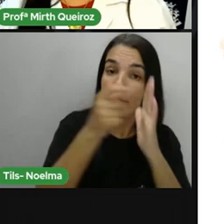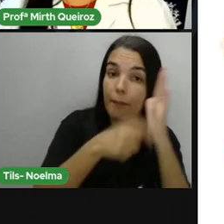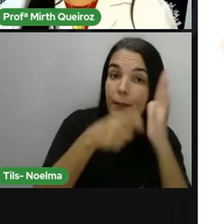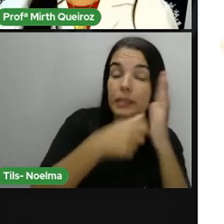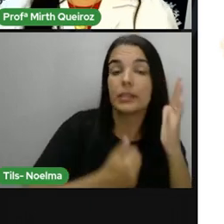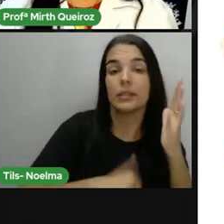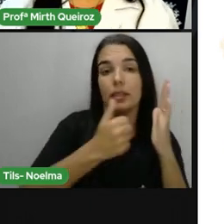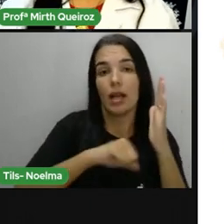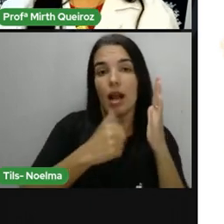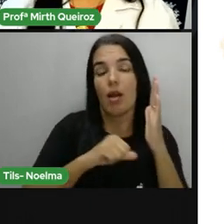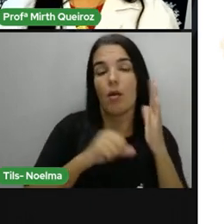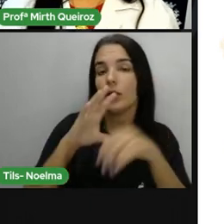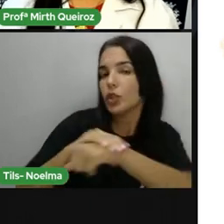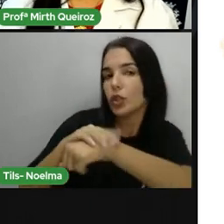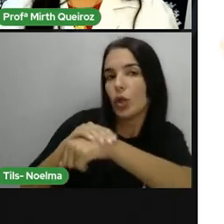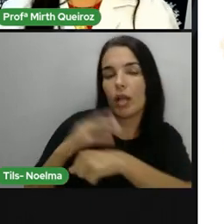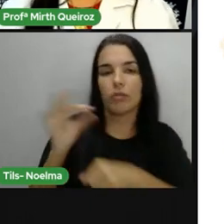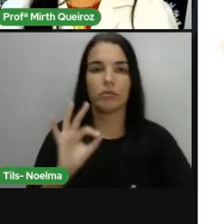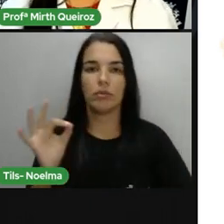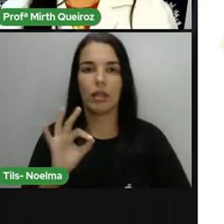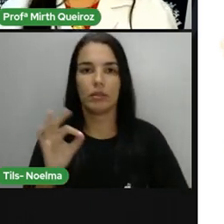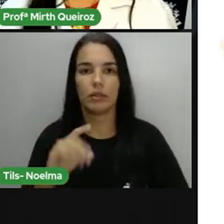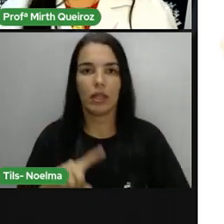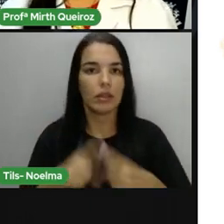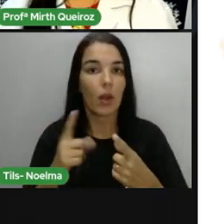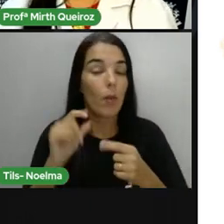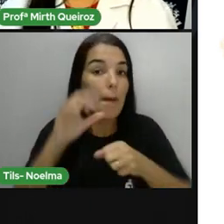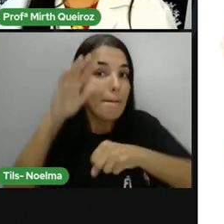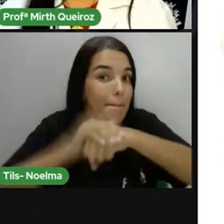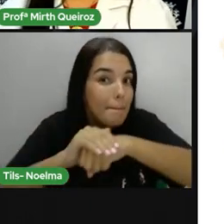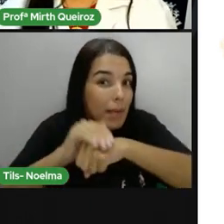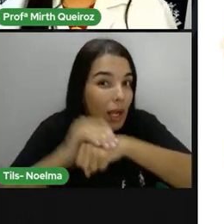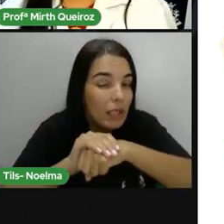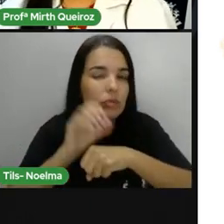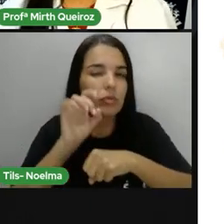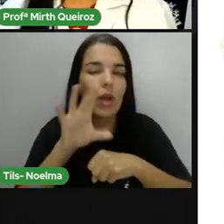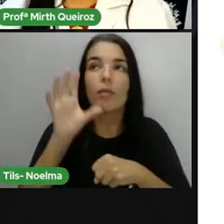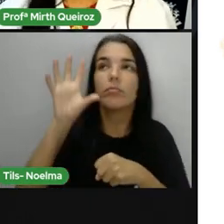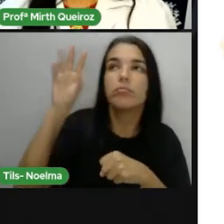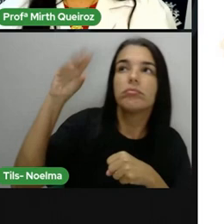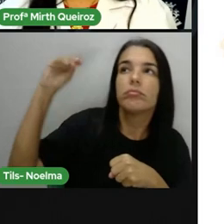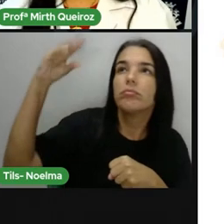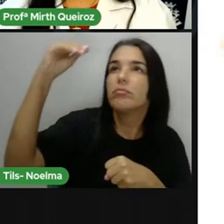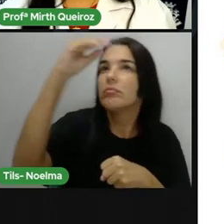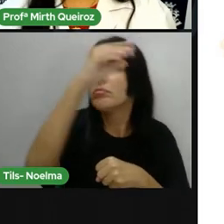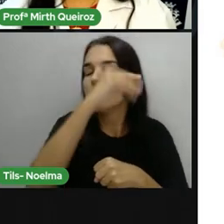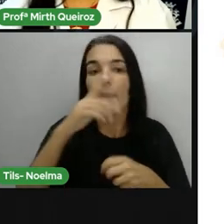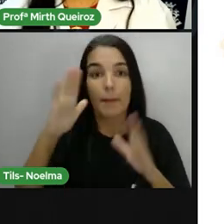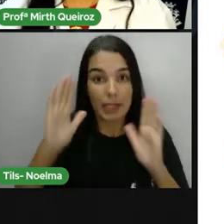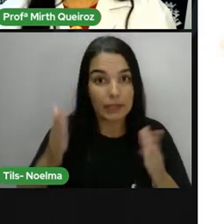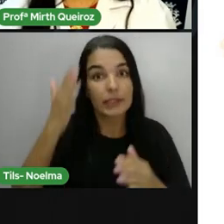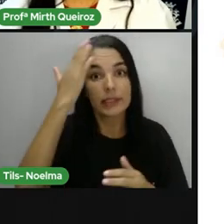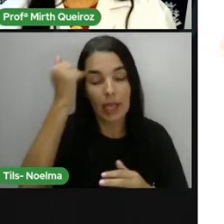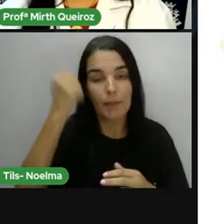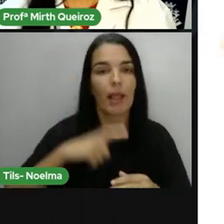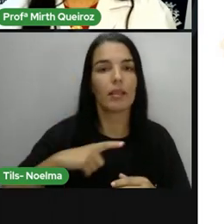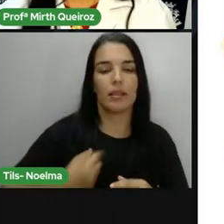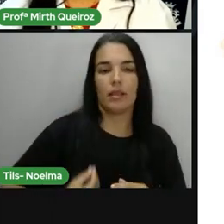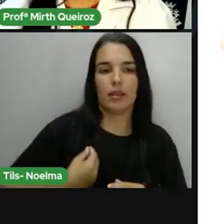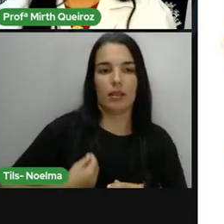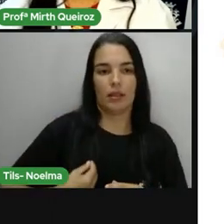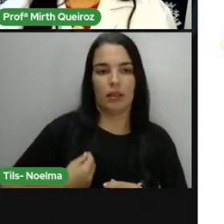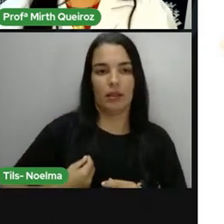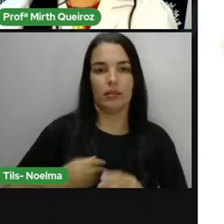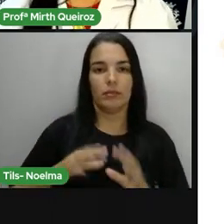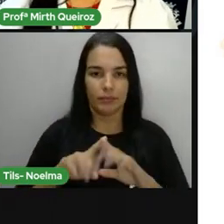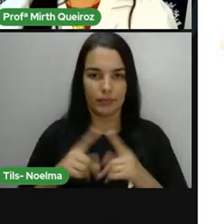imaterial, certo? Não é concreto, é abstrato, não é palpável, mas faz parte aí da nossa